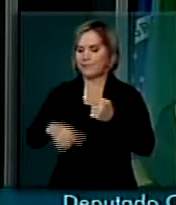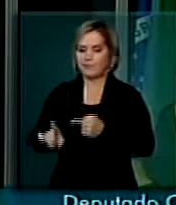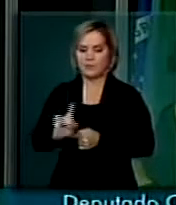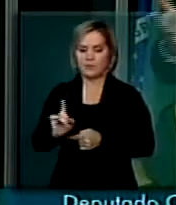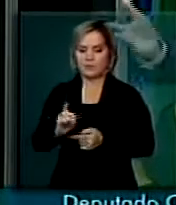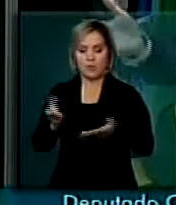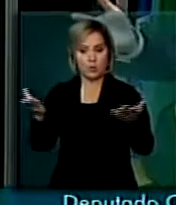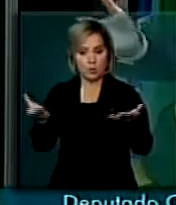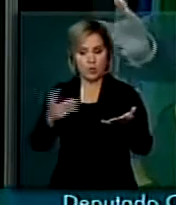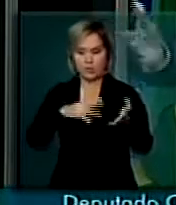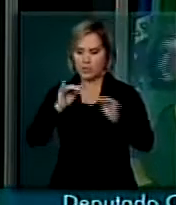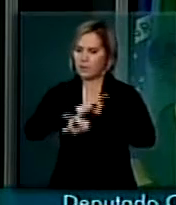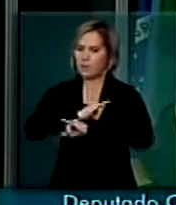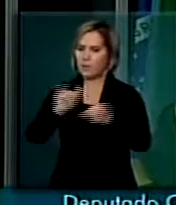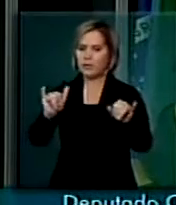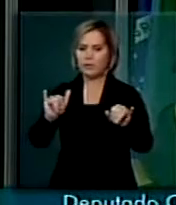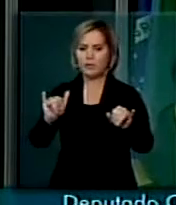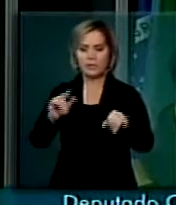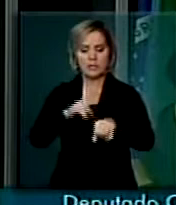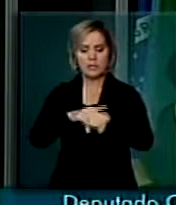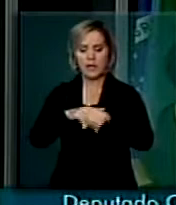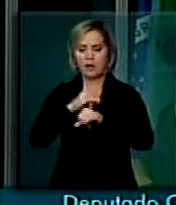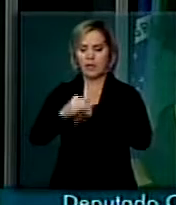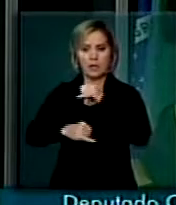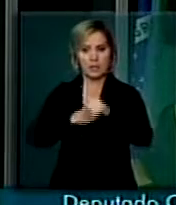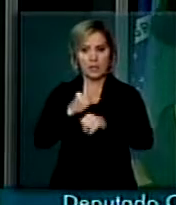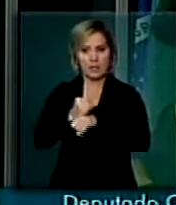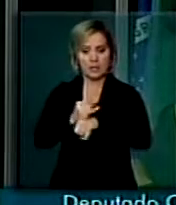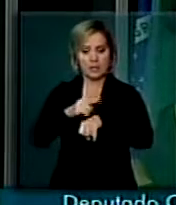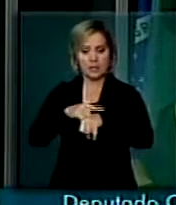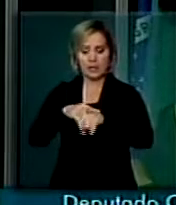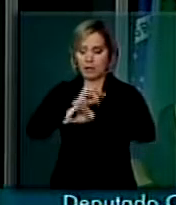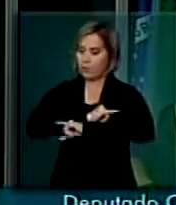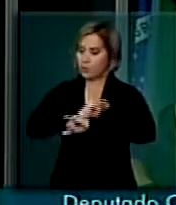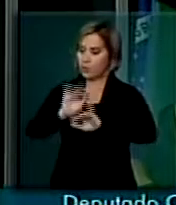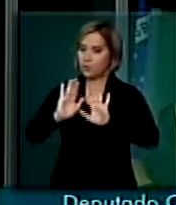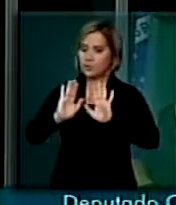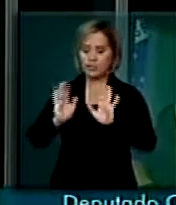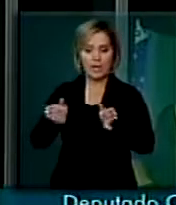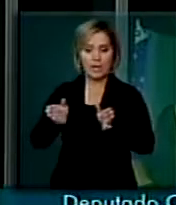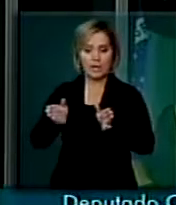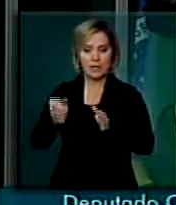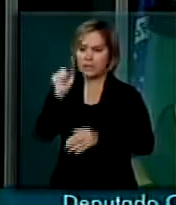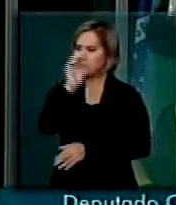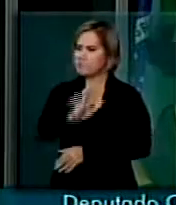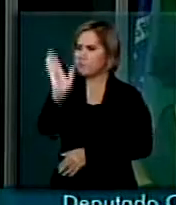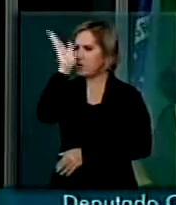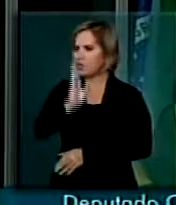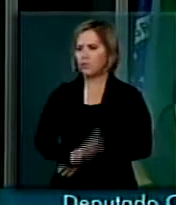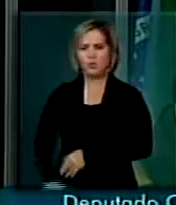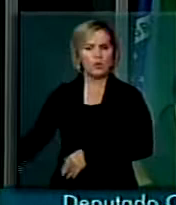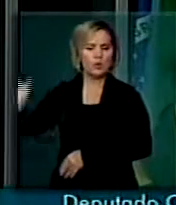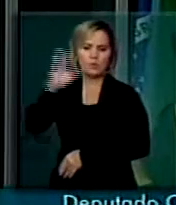hoje as informações são online. Na hora que publicaram a matéria dessa, já devem ter retuitado mil vezes aí na internet.